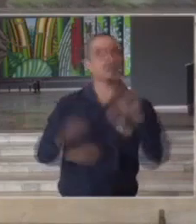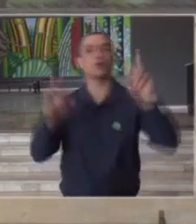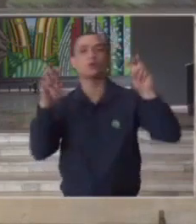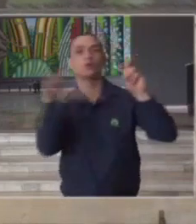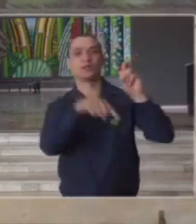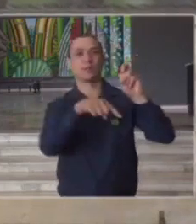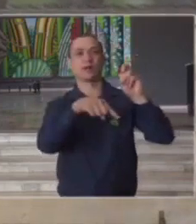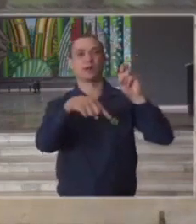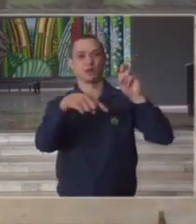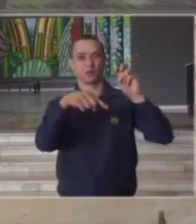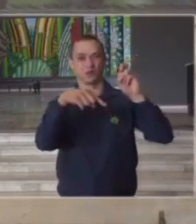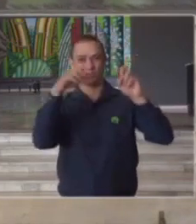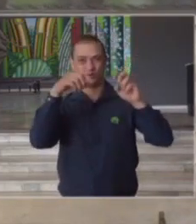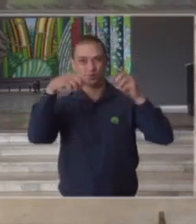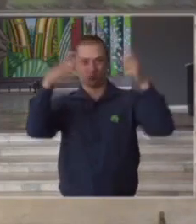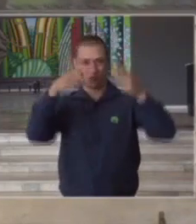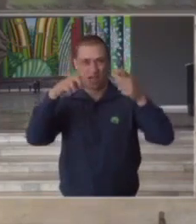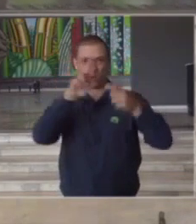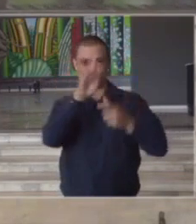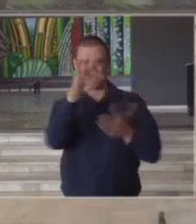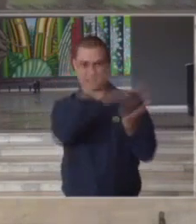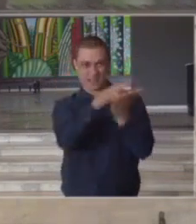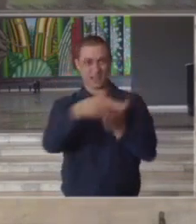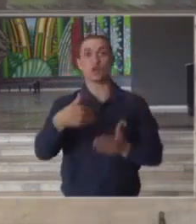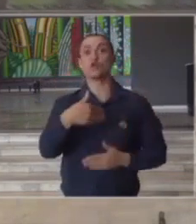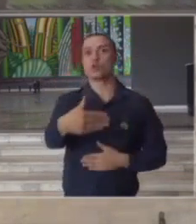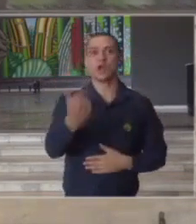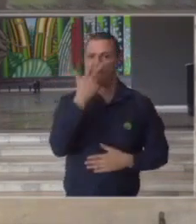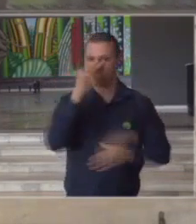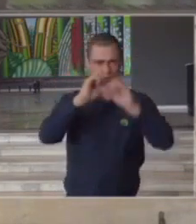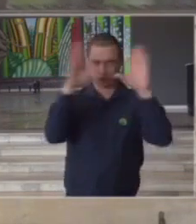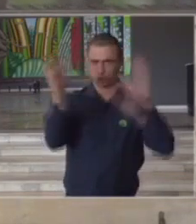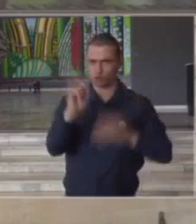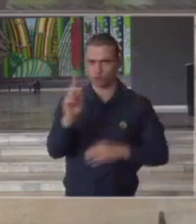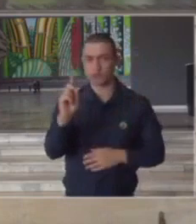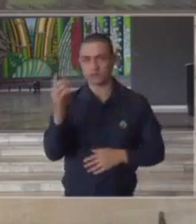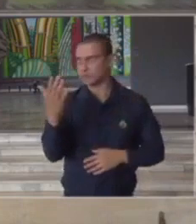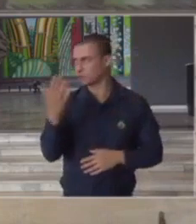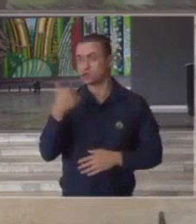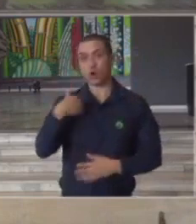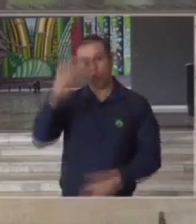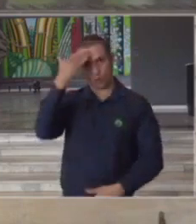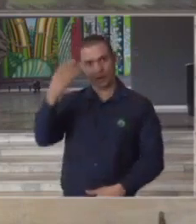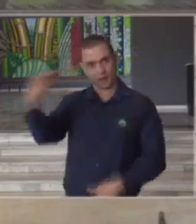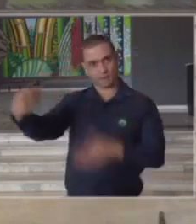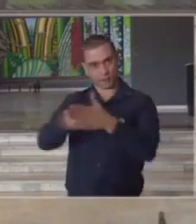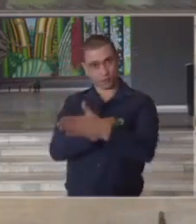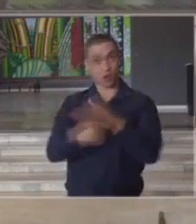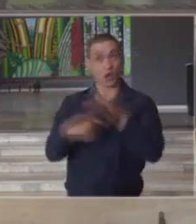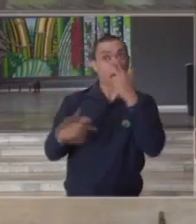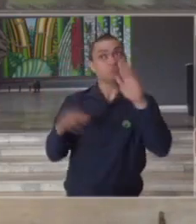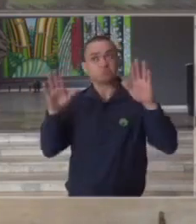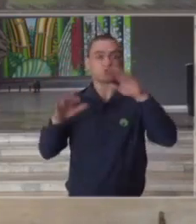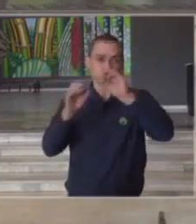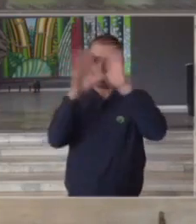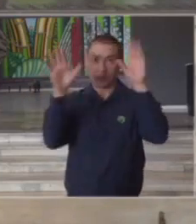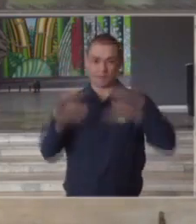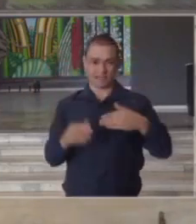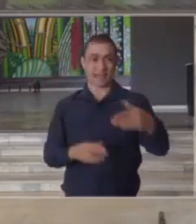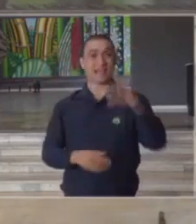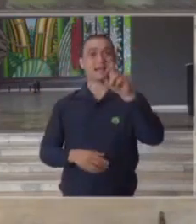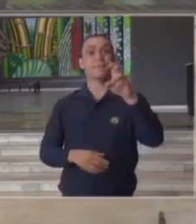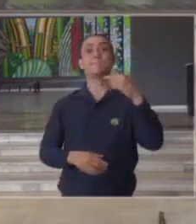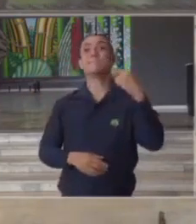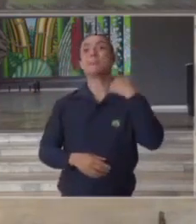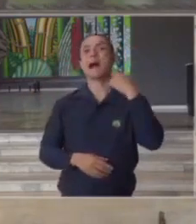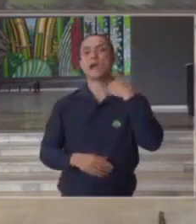relação às unidades de UTI talvez não tenha ficado claro e eu queria agradecer a sua intervenção nessa primeira quinzena